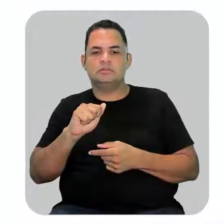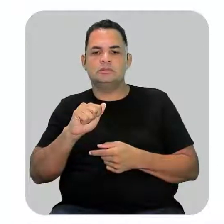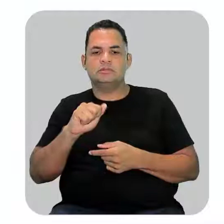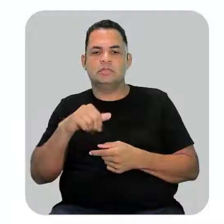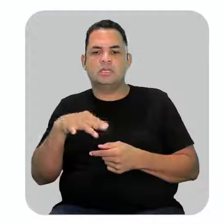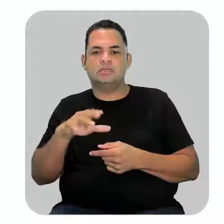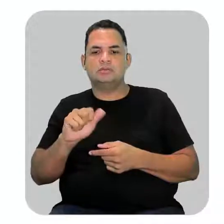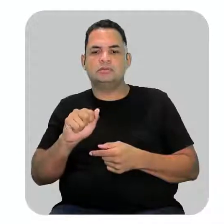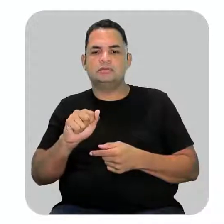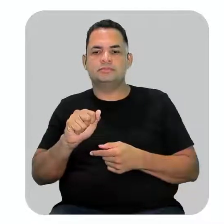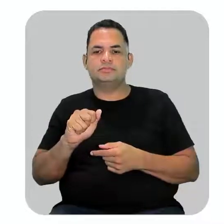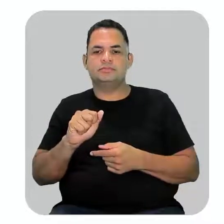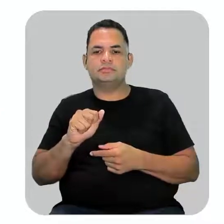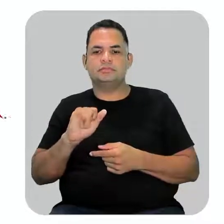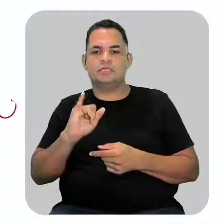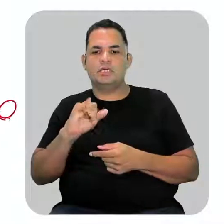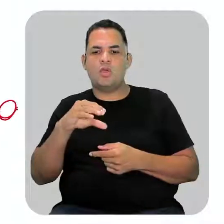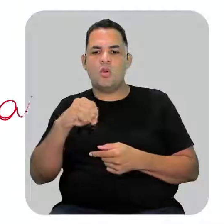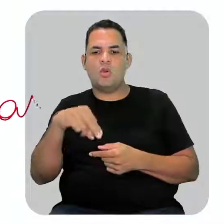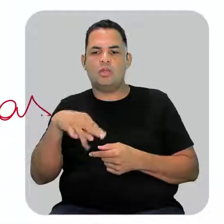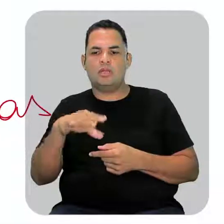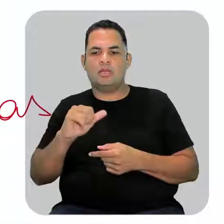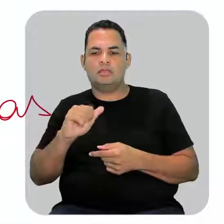Tá, pessoal? Iônicas.